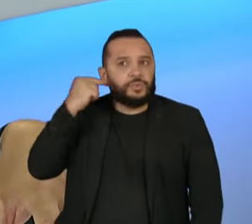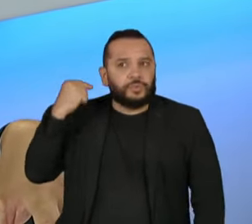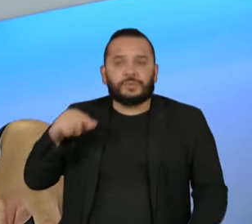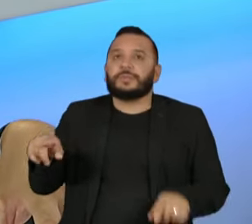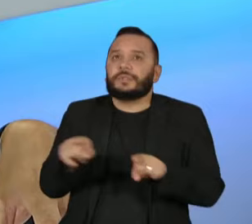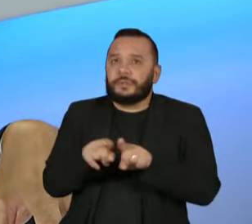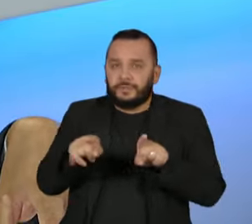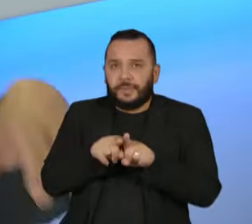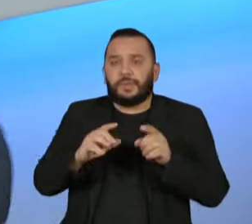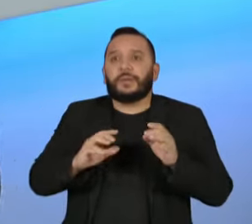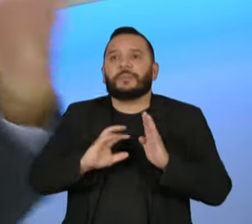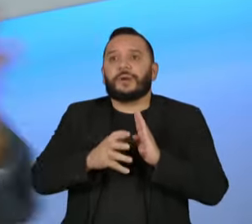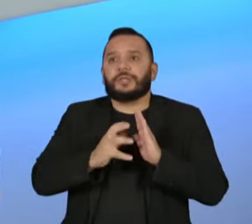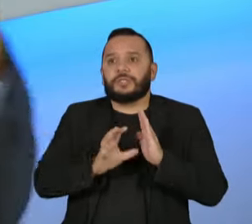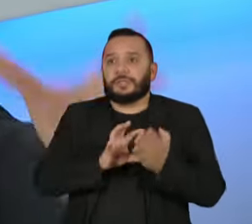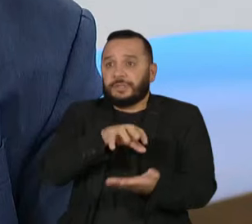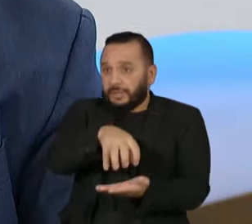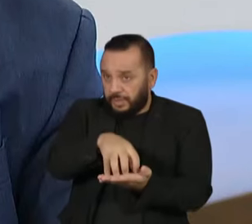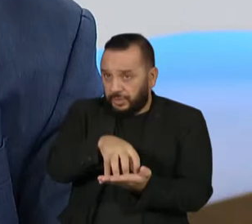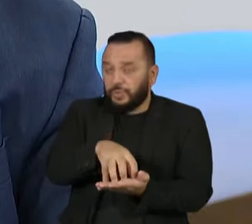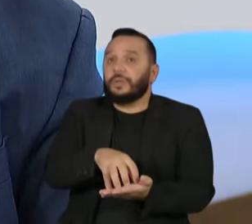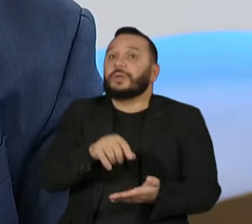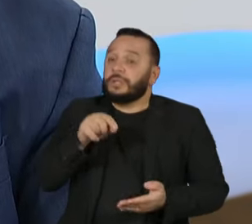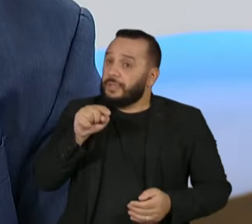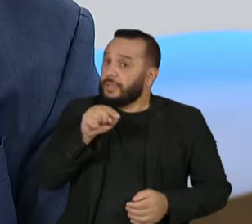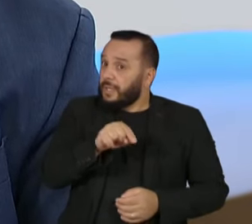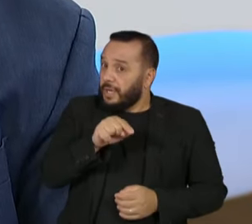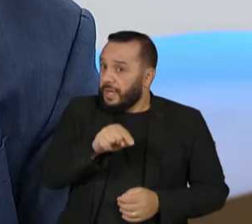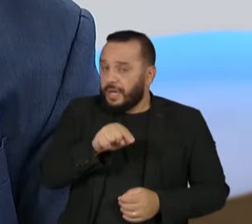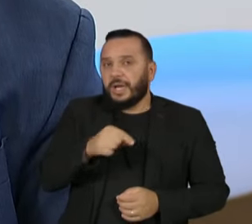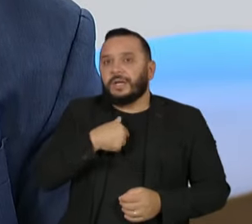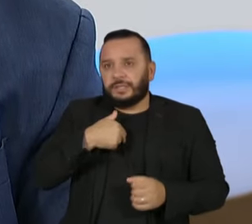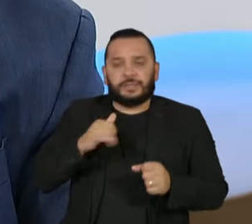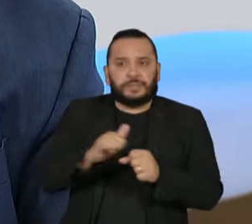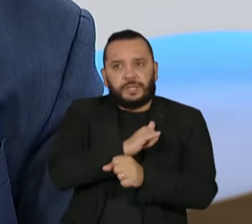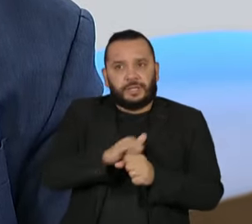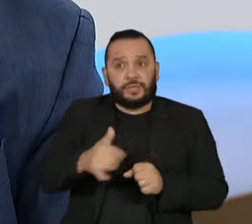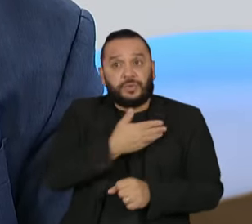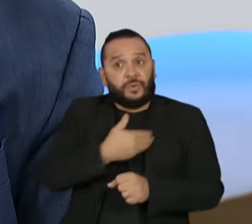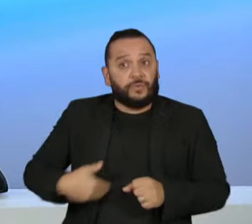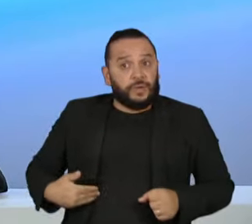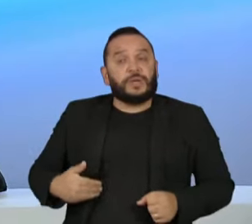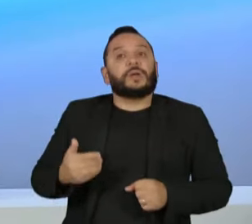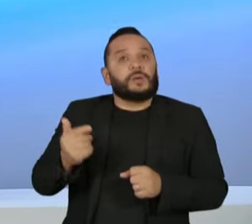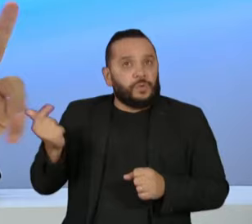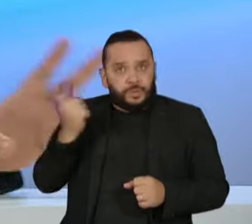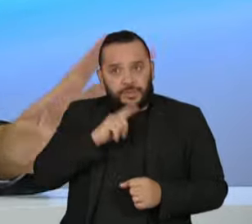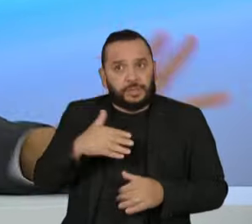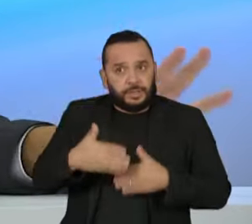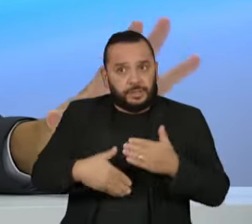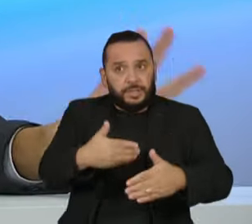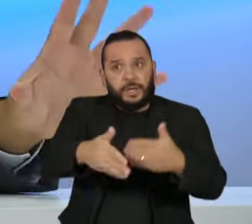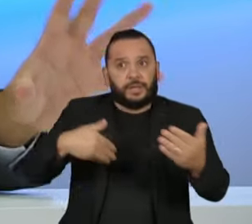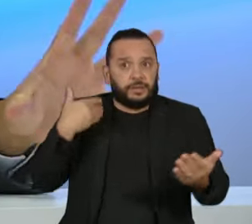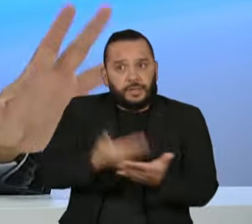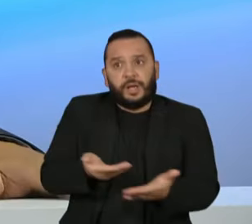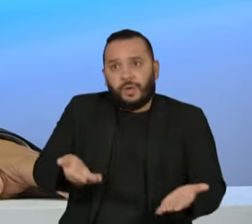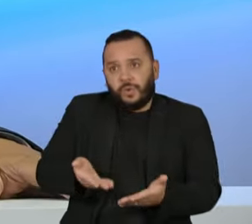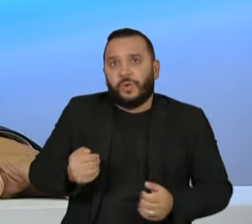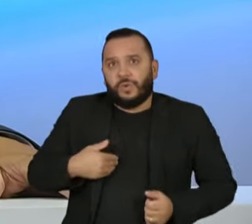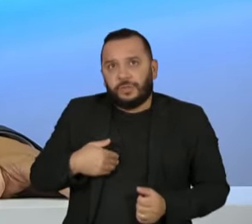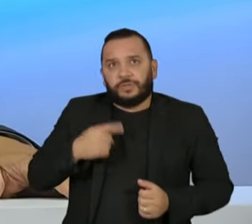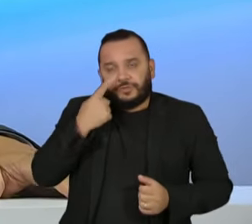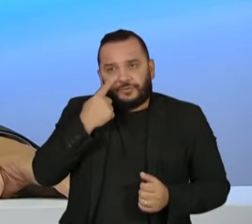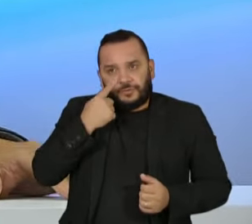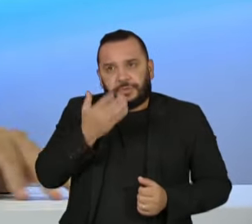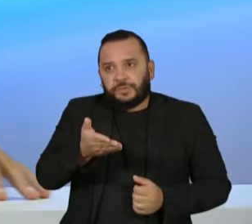e a base do Centrão. E foi o grande instrumento, inclusive, do governo atual para seguir até agora. Nos últimos dois anos, pelo menos, quando a gente viu